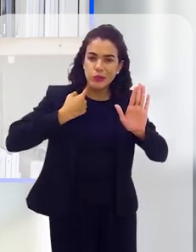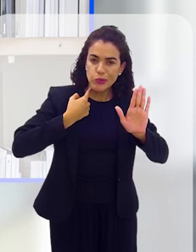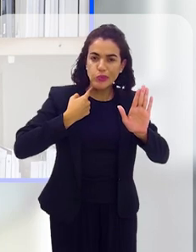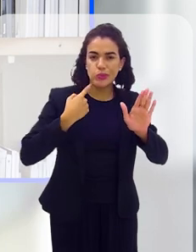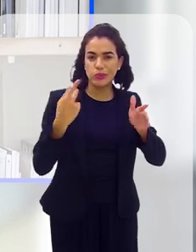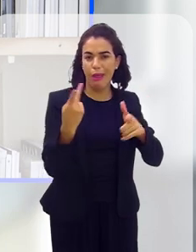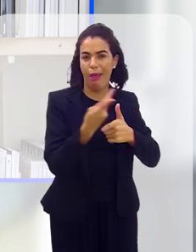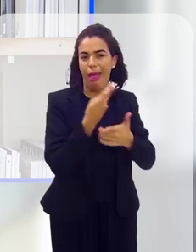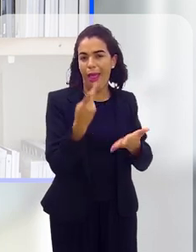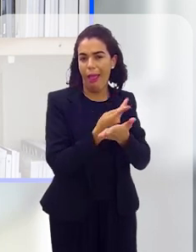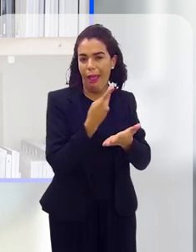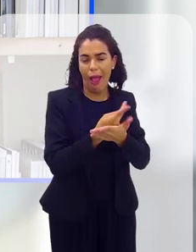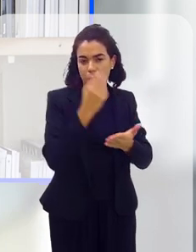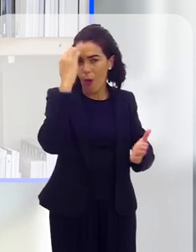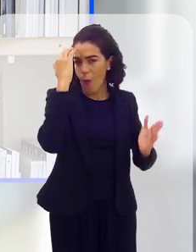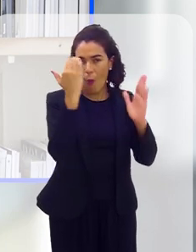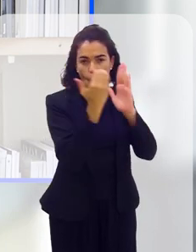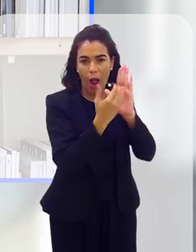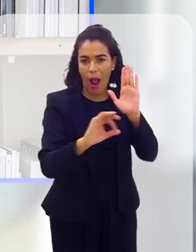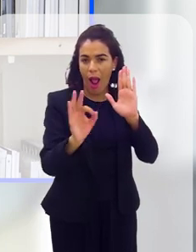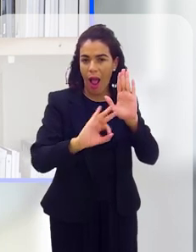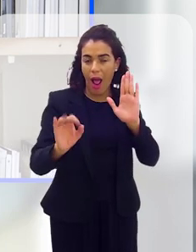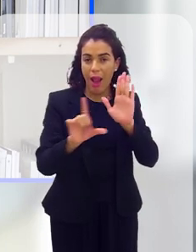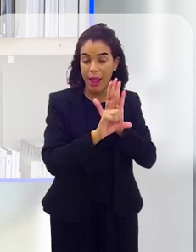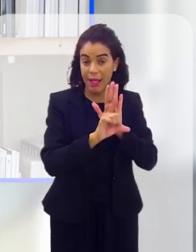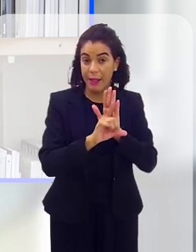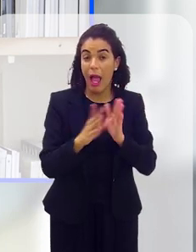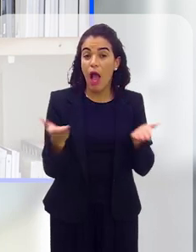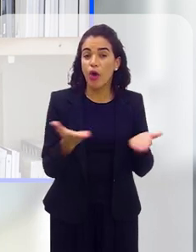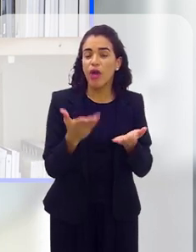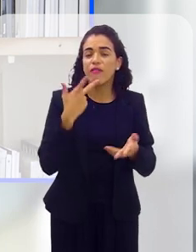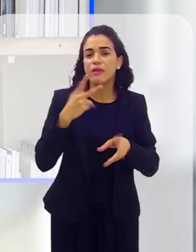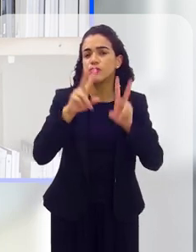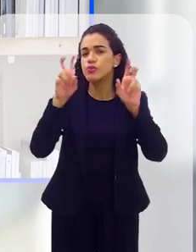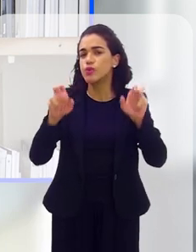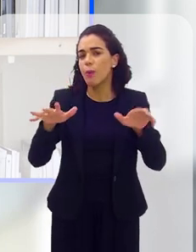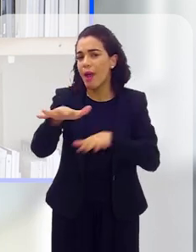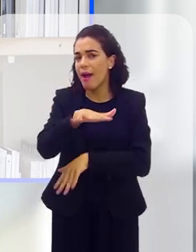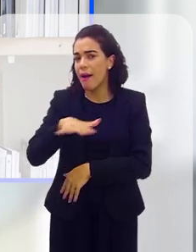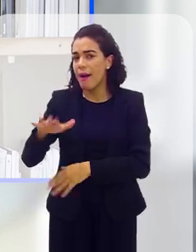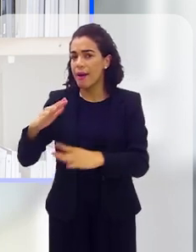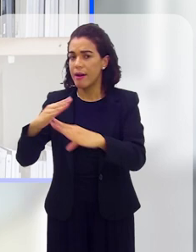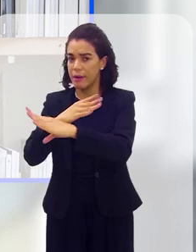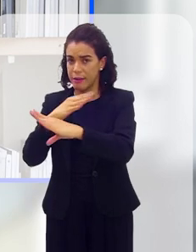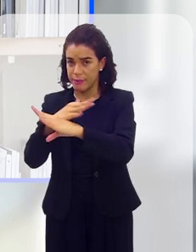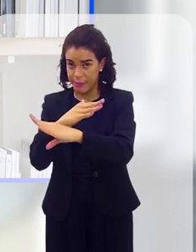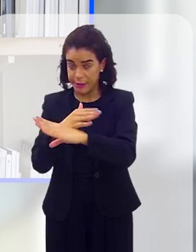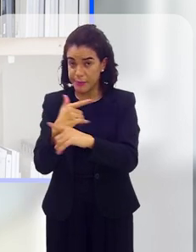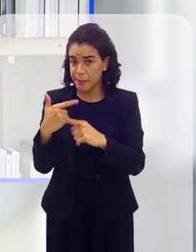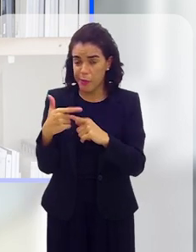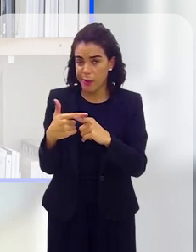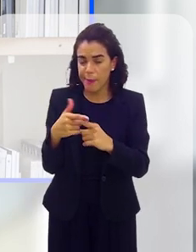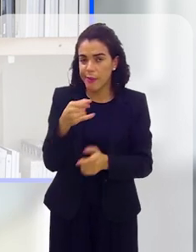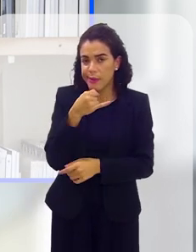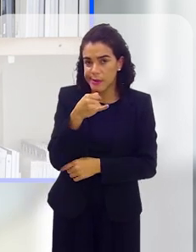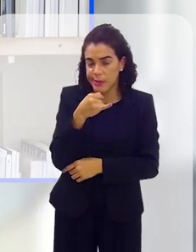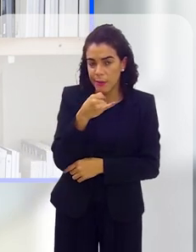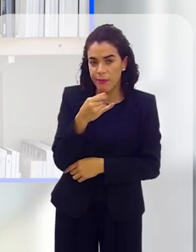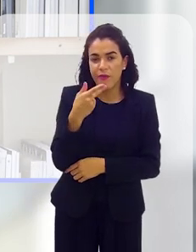esse debate agora para o lado mais urbano do problema, vamos dizer assim, porque